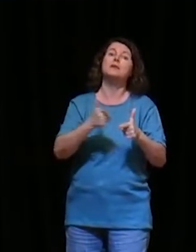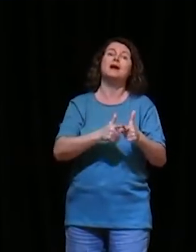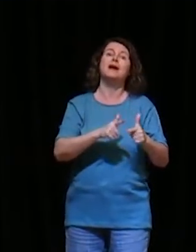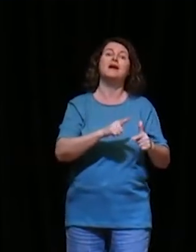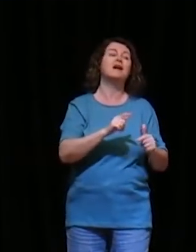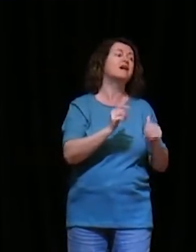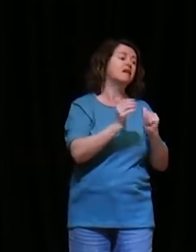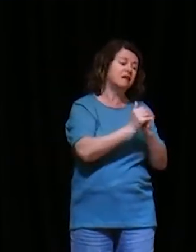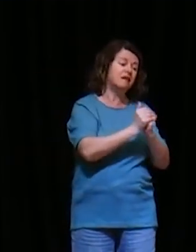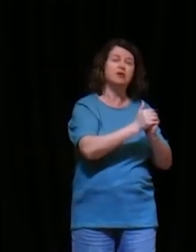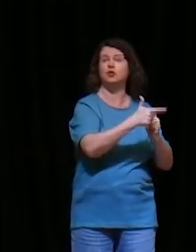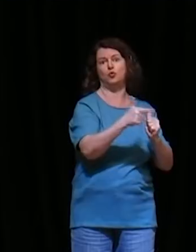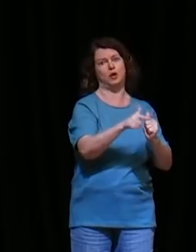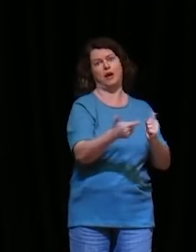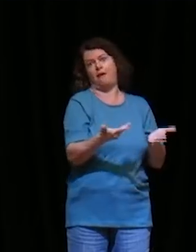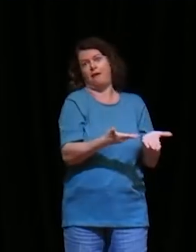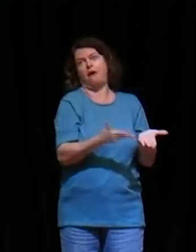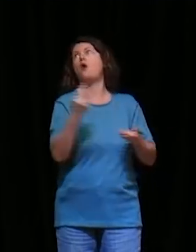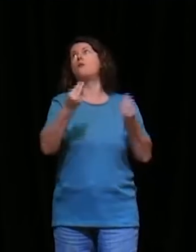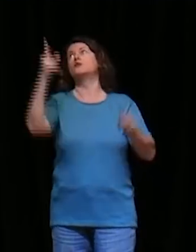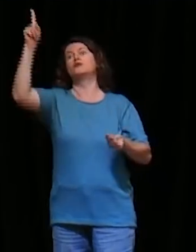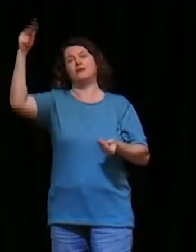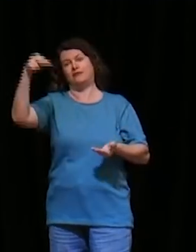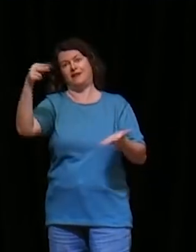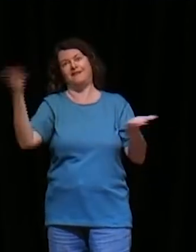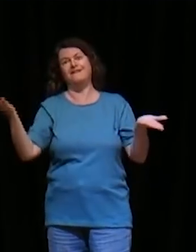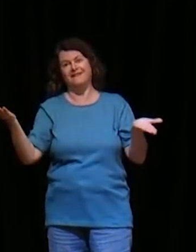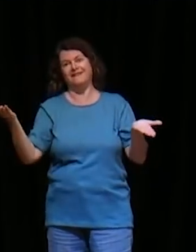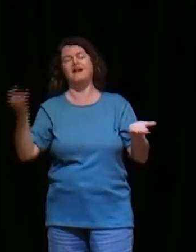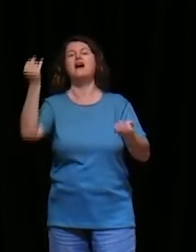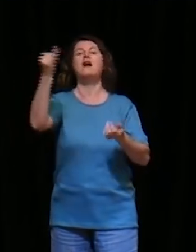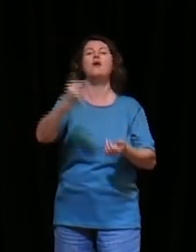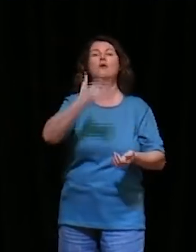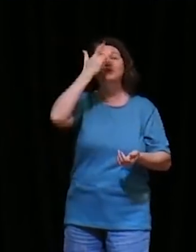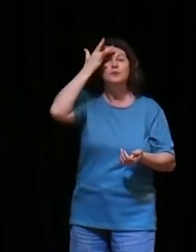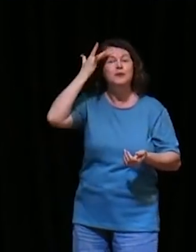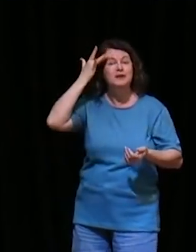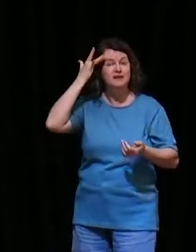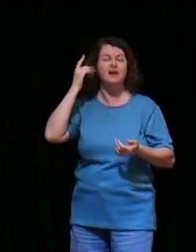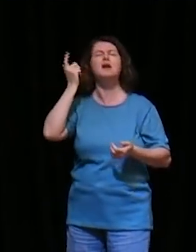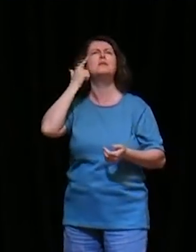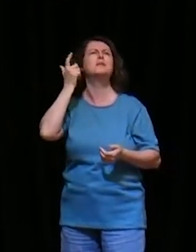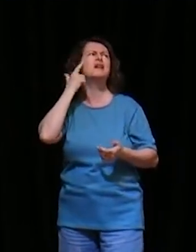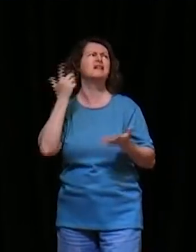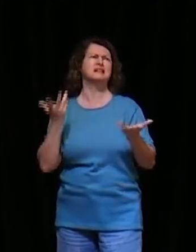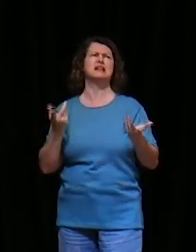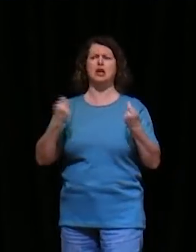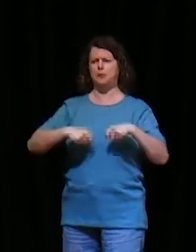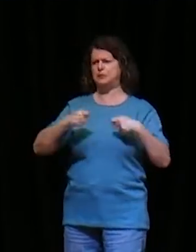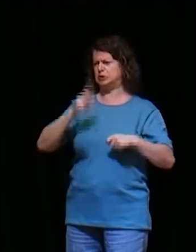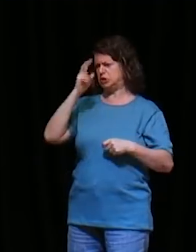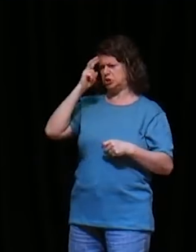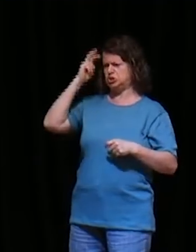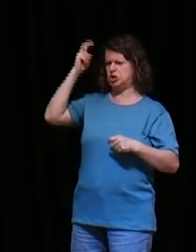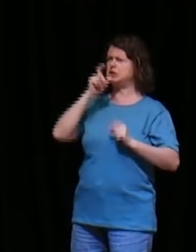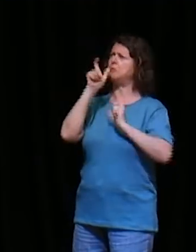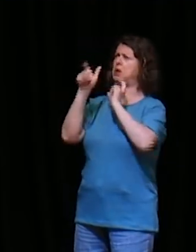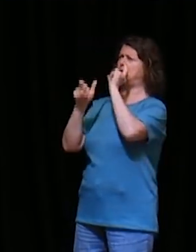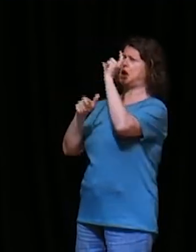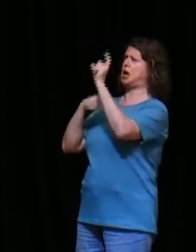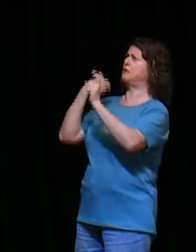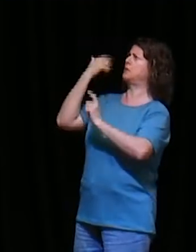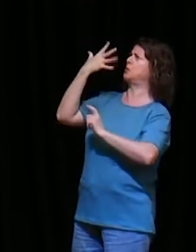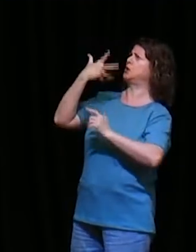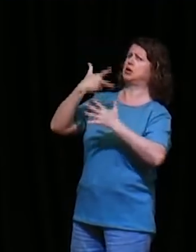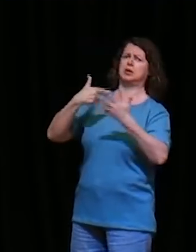tem muita gente que pensa que para falar com Deus, precisa ter uma linguagem muito correta, na verdade, você deve orar no nome